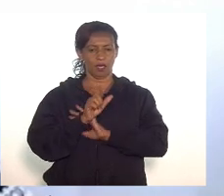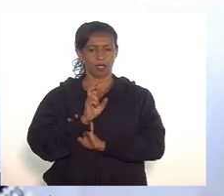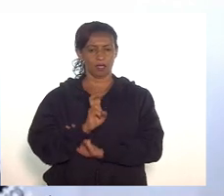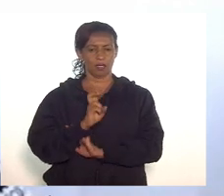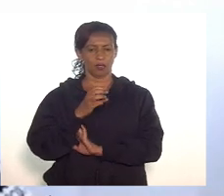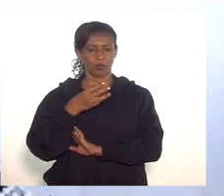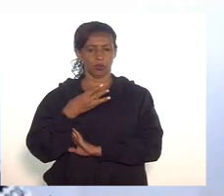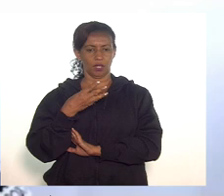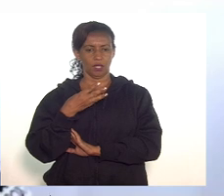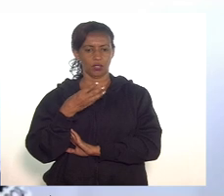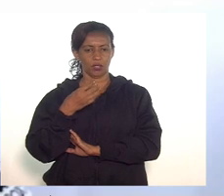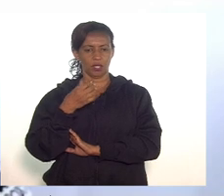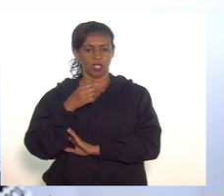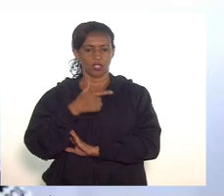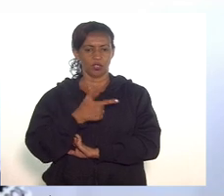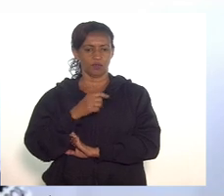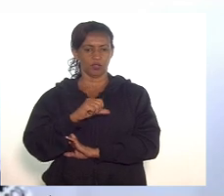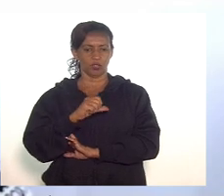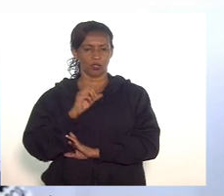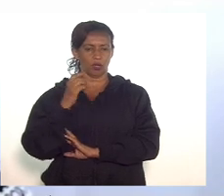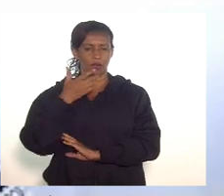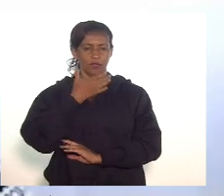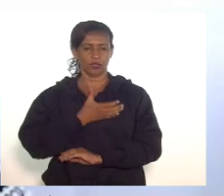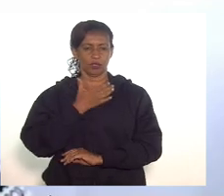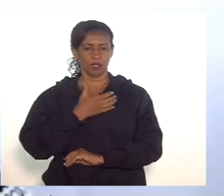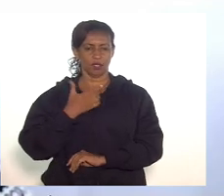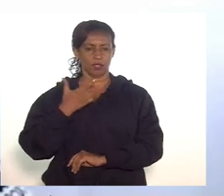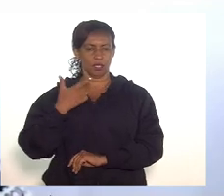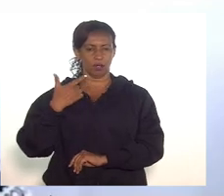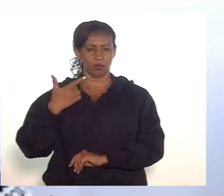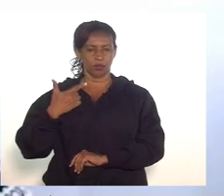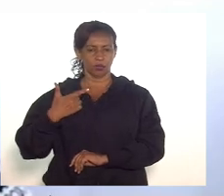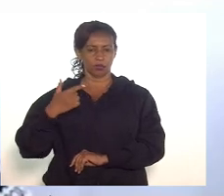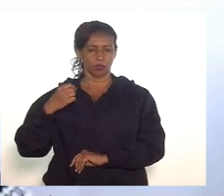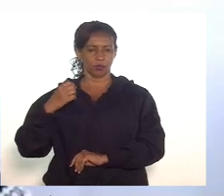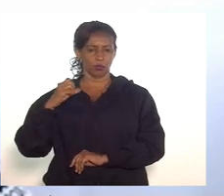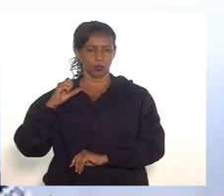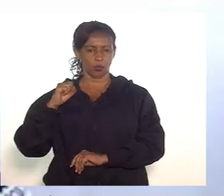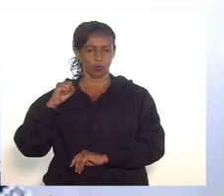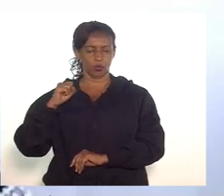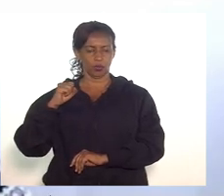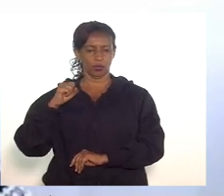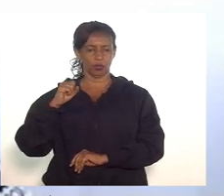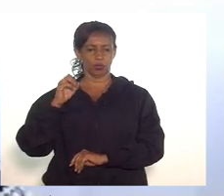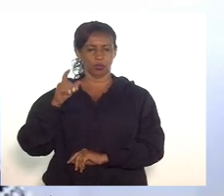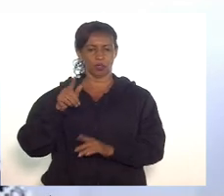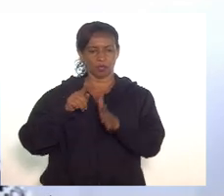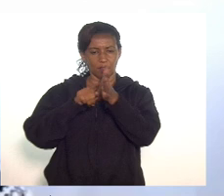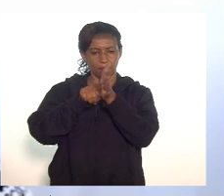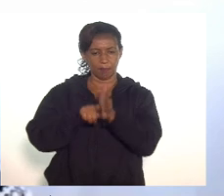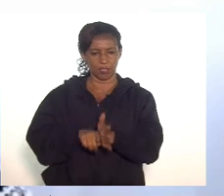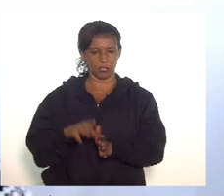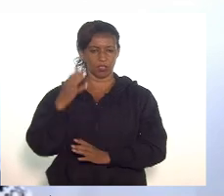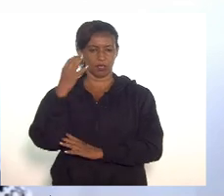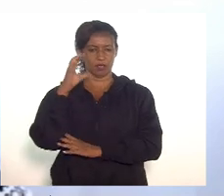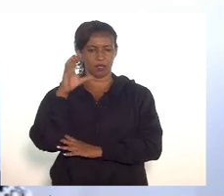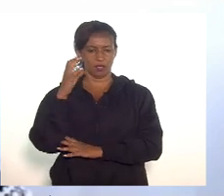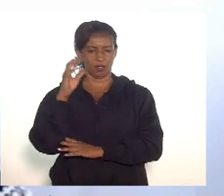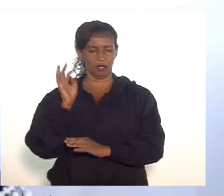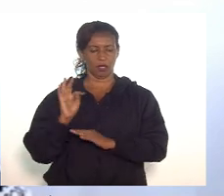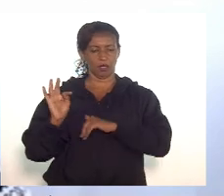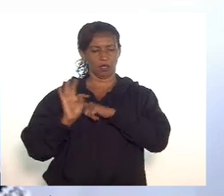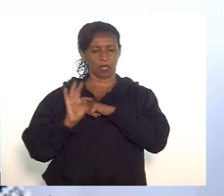29 de dezembro de 2008, que dispõe sobre incentivos à inovação e à pesquisa científica e